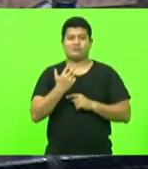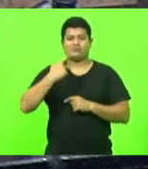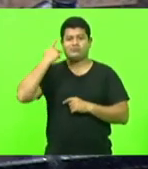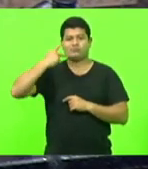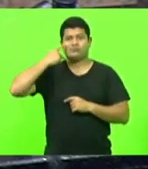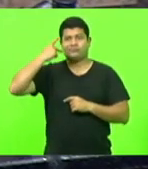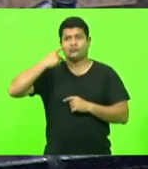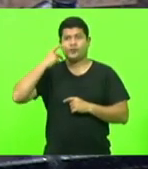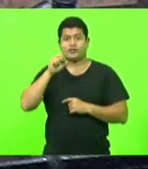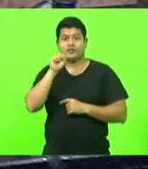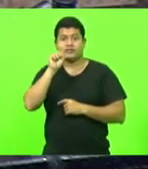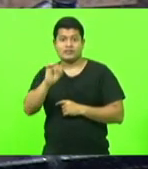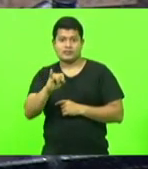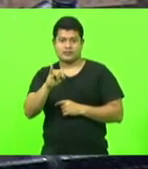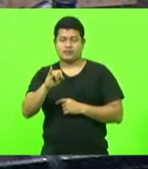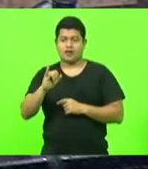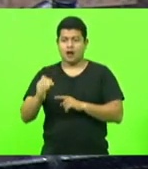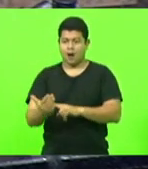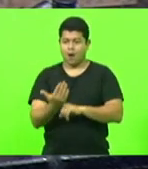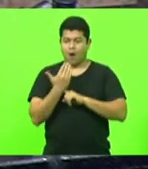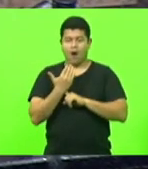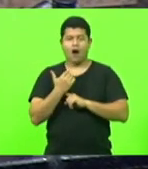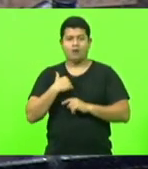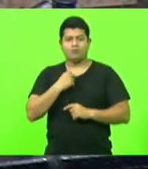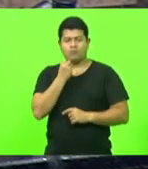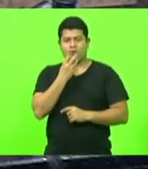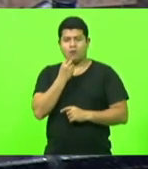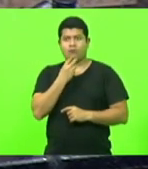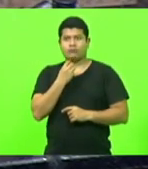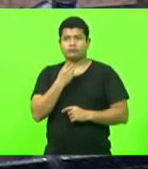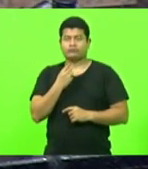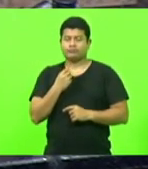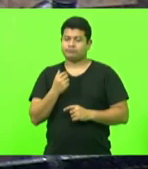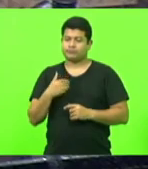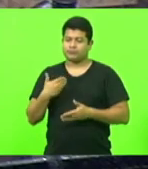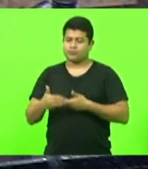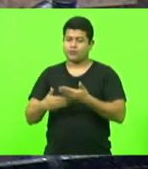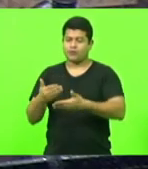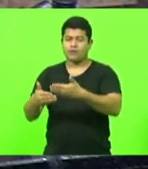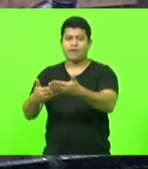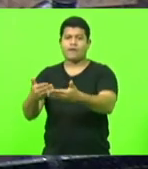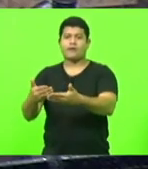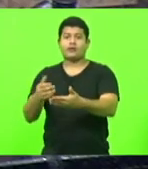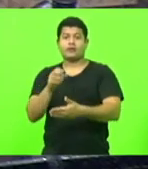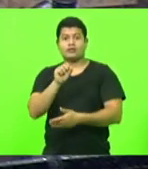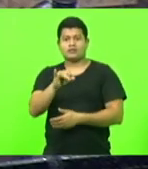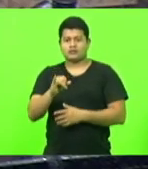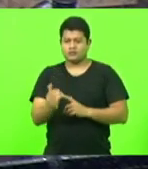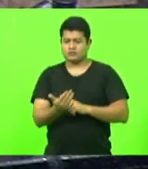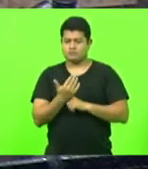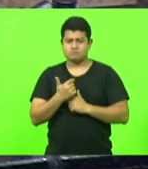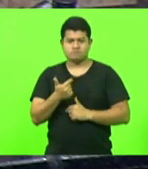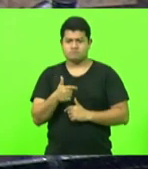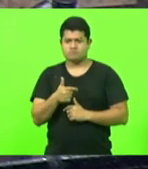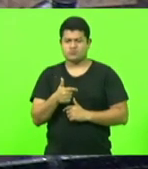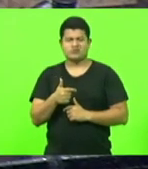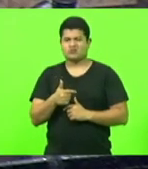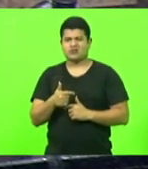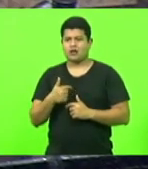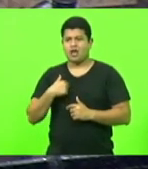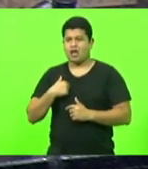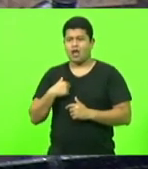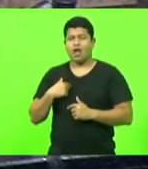Se o político se beneficia daquilo ali, então a coisa vai andar. Se ela não se beneficia, não vai andar. Não